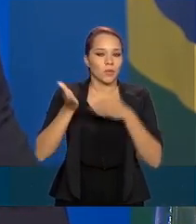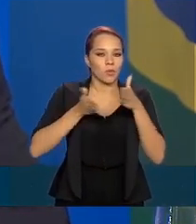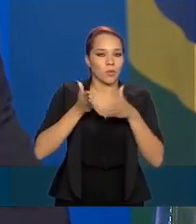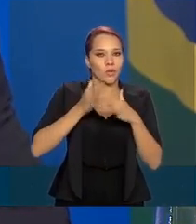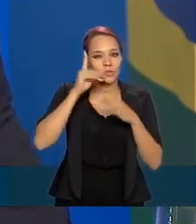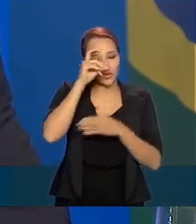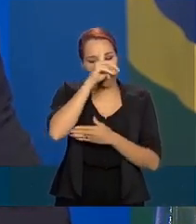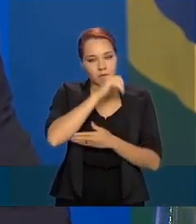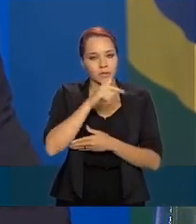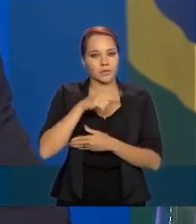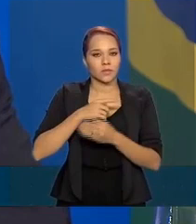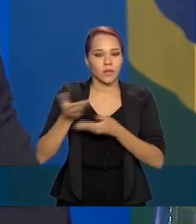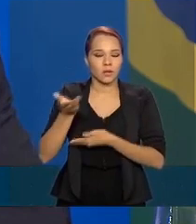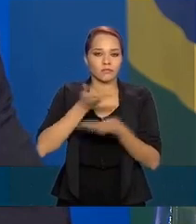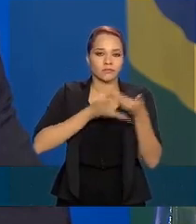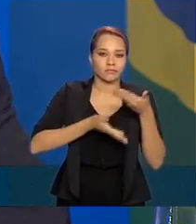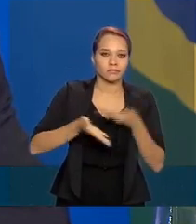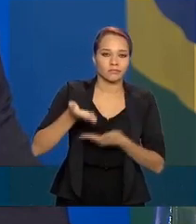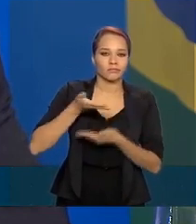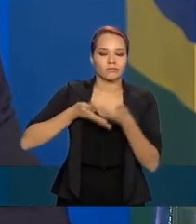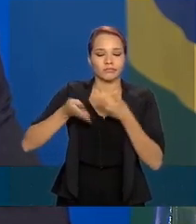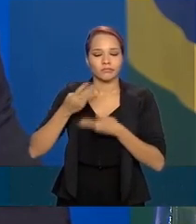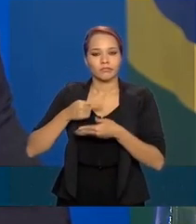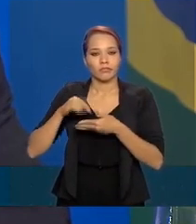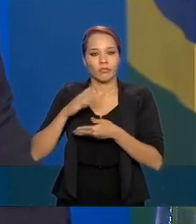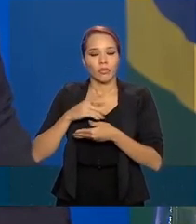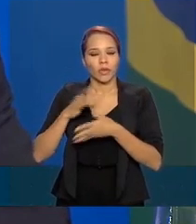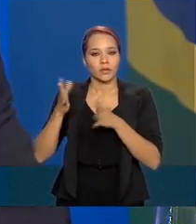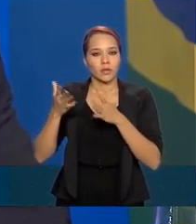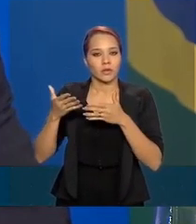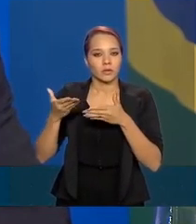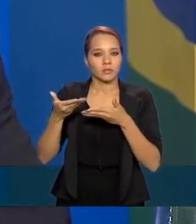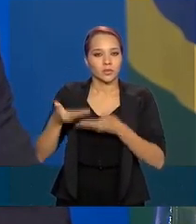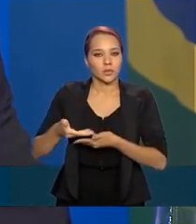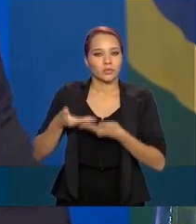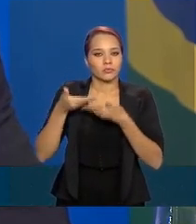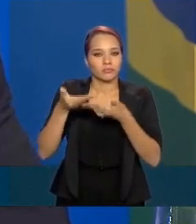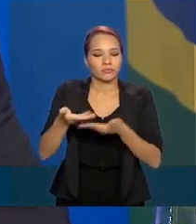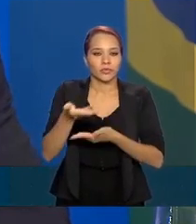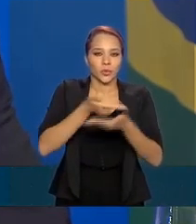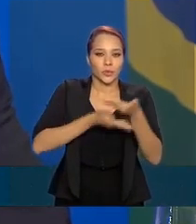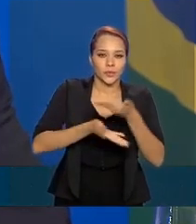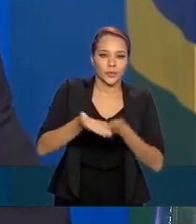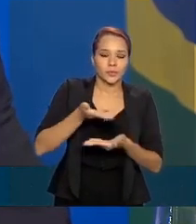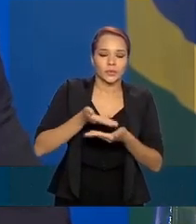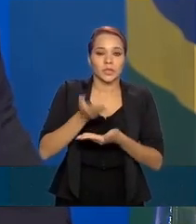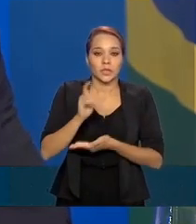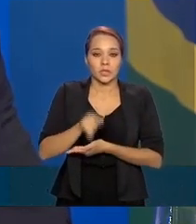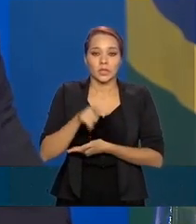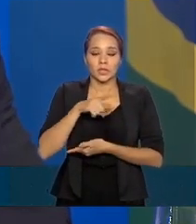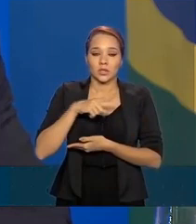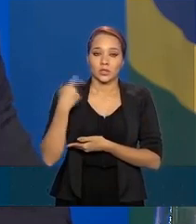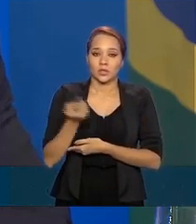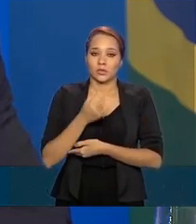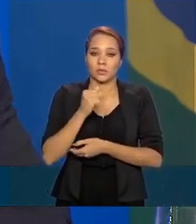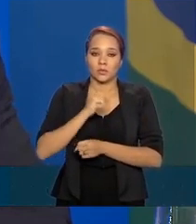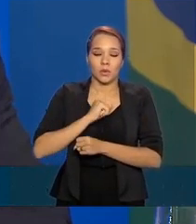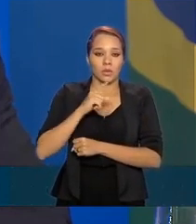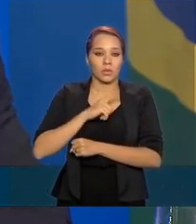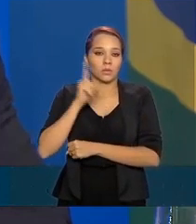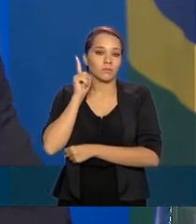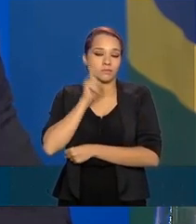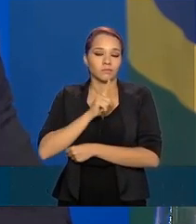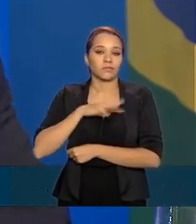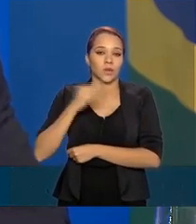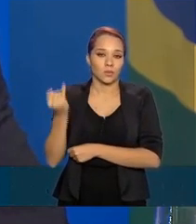e de trocar essa disponibilidade de cooperação, que no caso da cooperação que a gente pode receber dos Estados Unidos